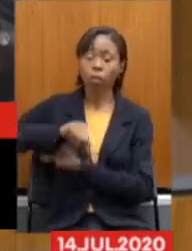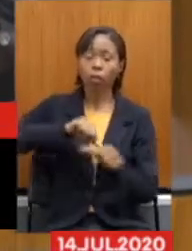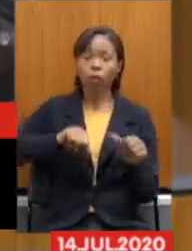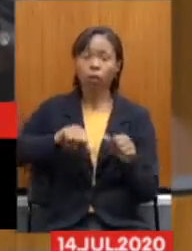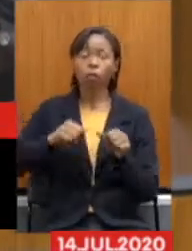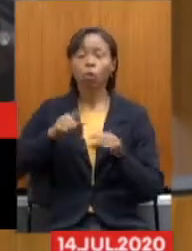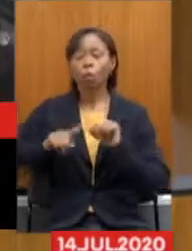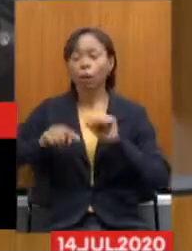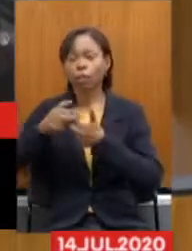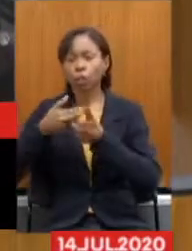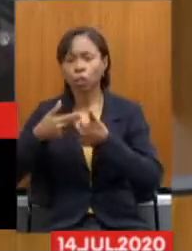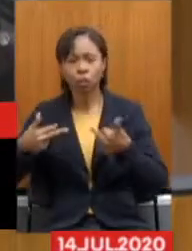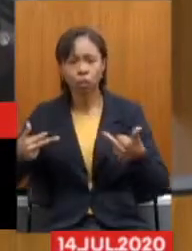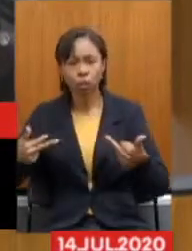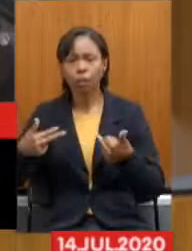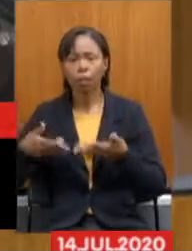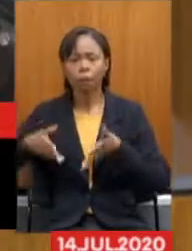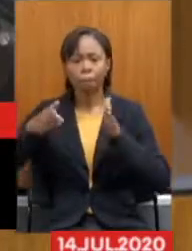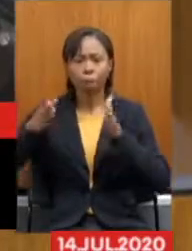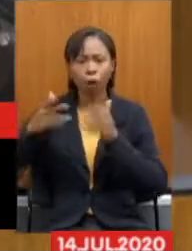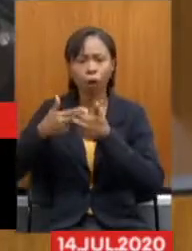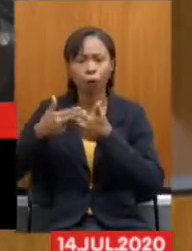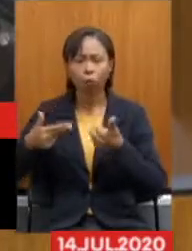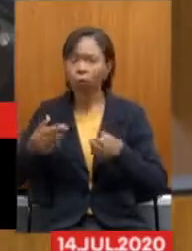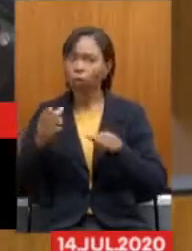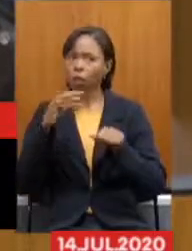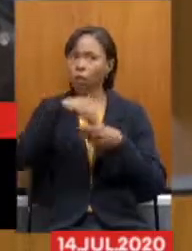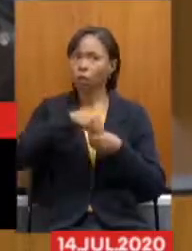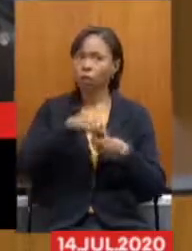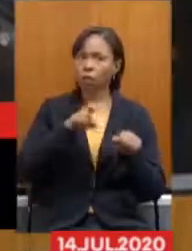materiais que não se enquadram no capítulo do artigo 59.